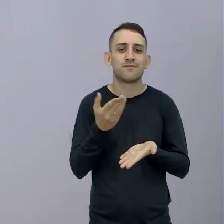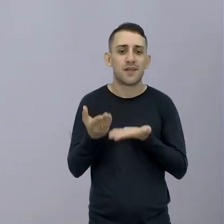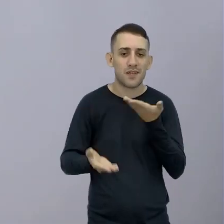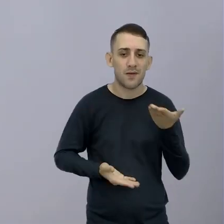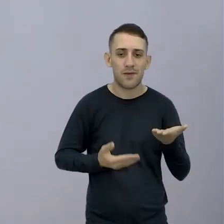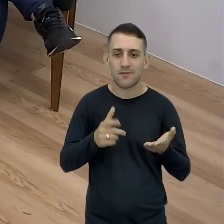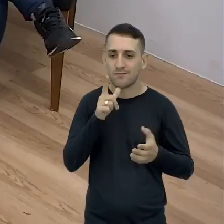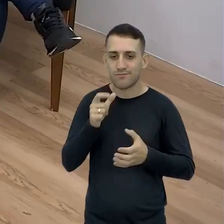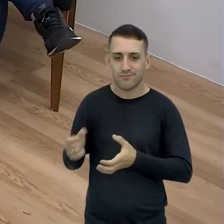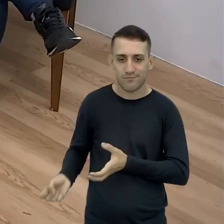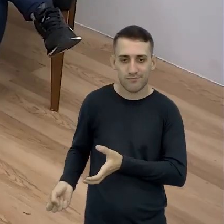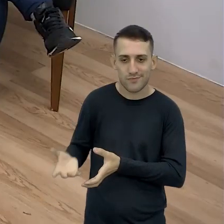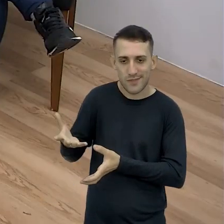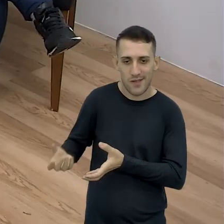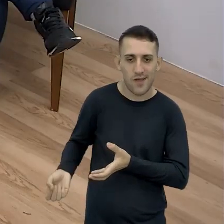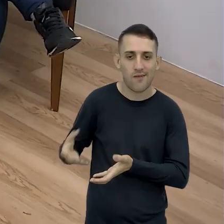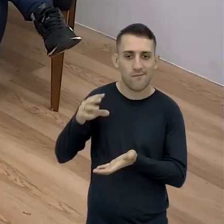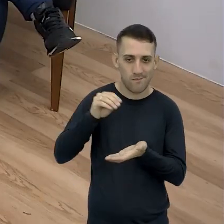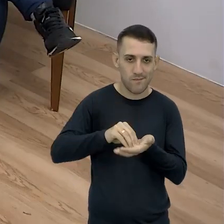de esgoto Por exemplo